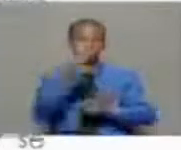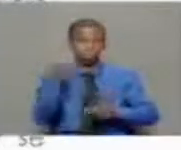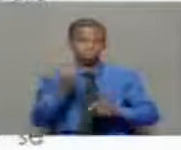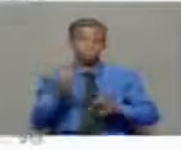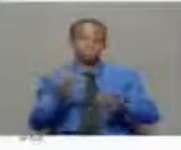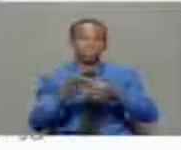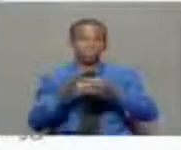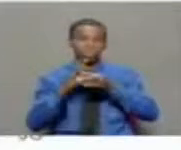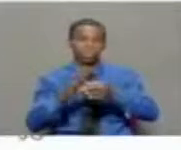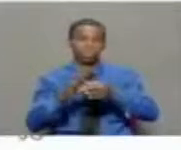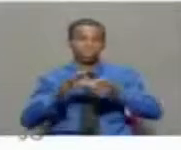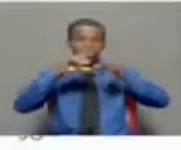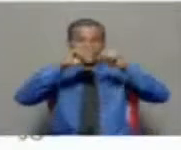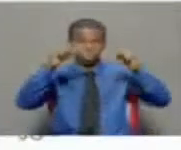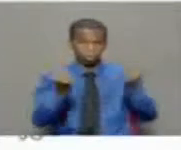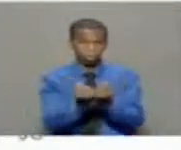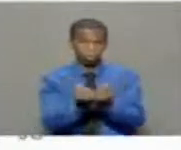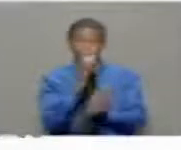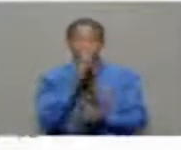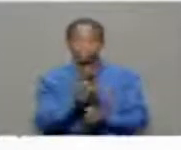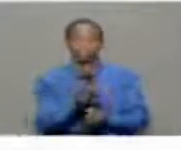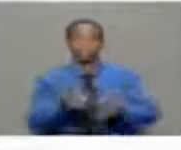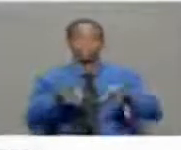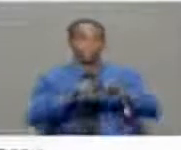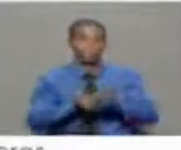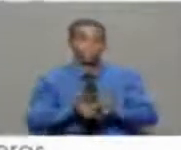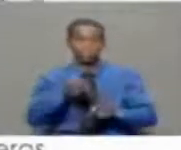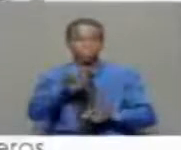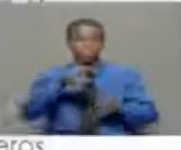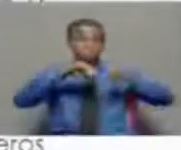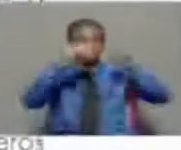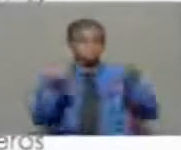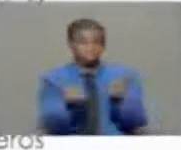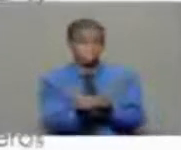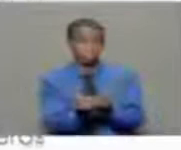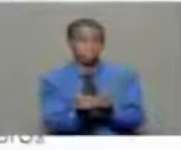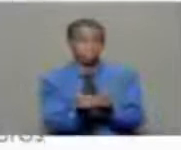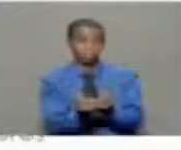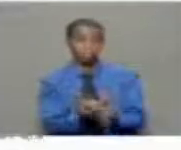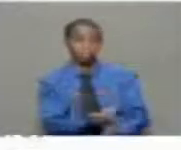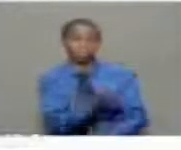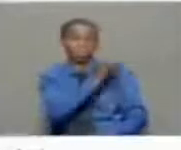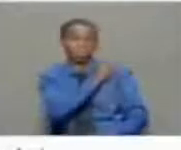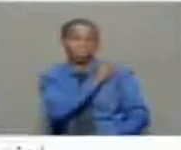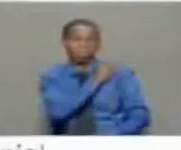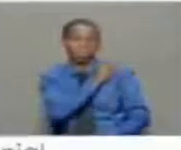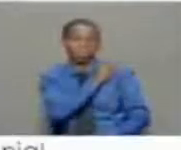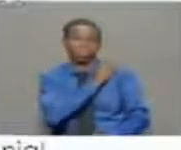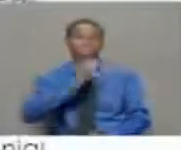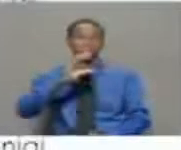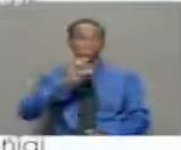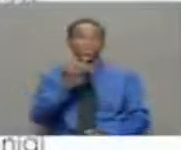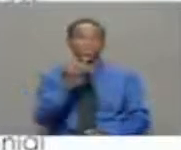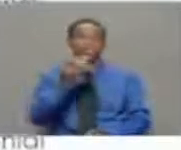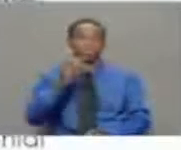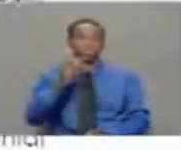Gráficas SA. Os representantes da empresa CIF fizeram também, por se encontrarem na mesma situação